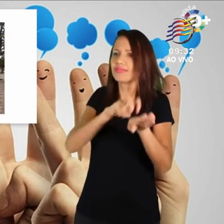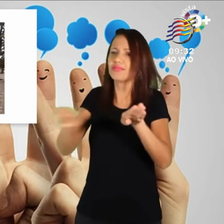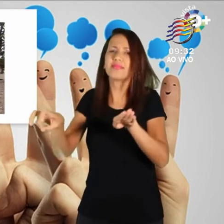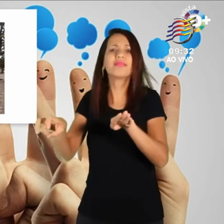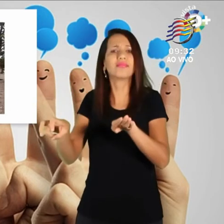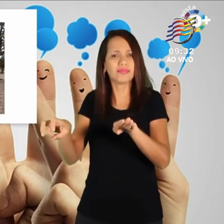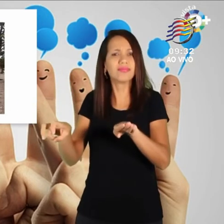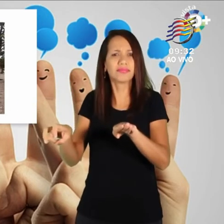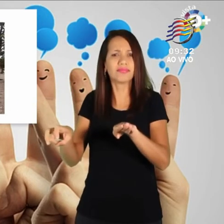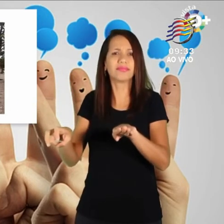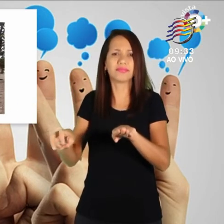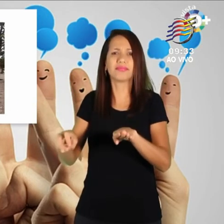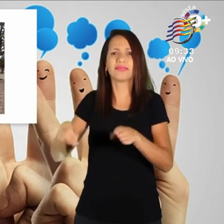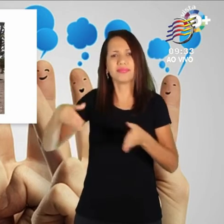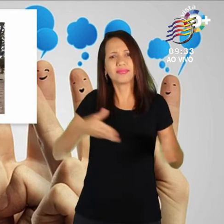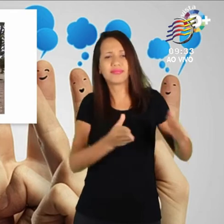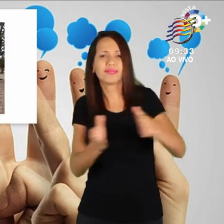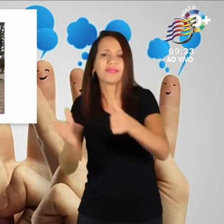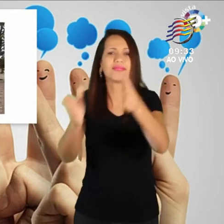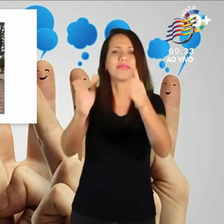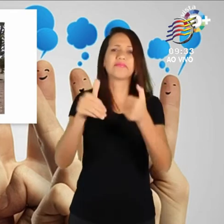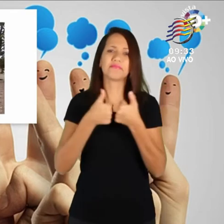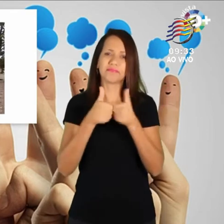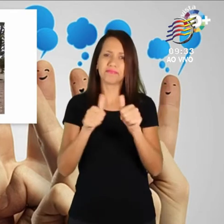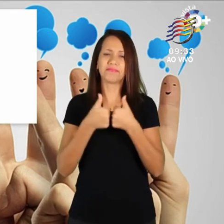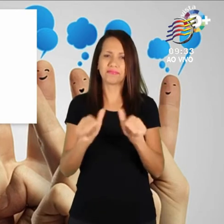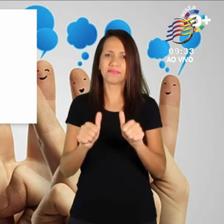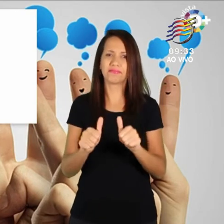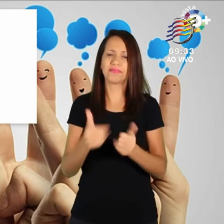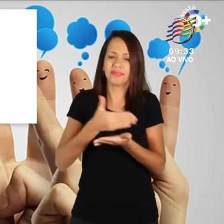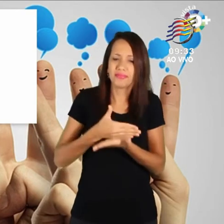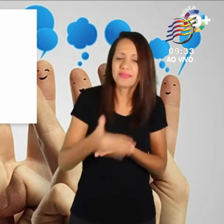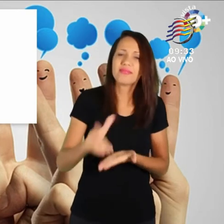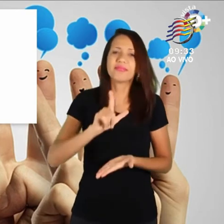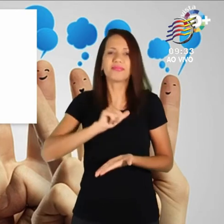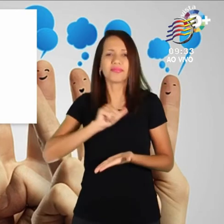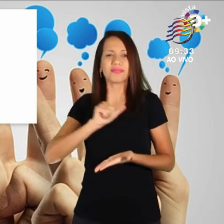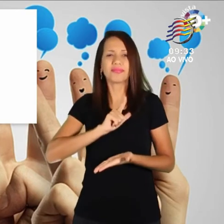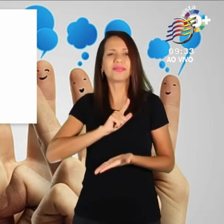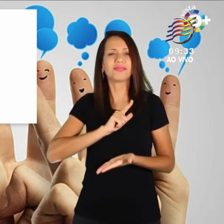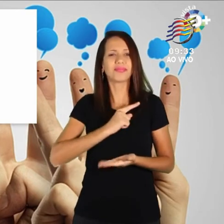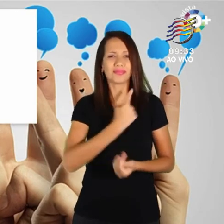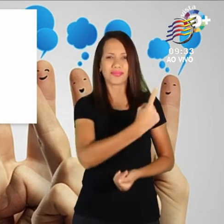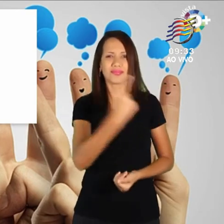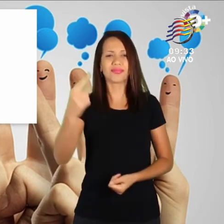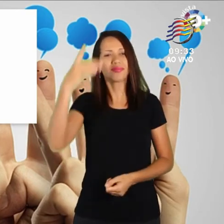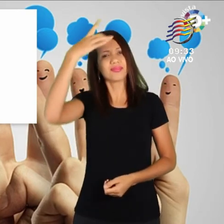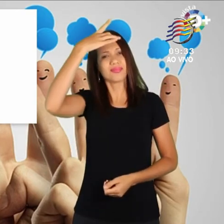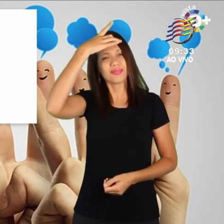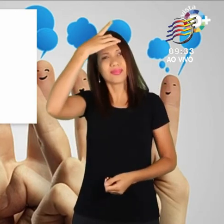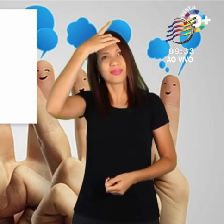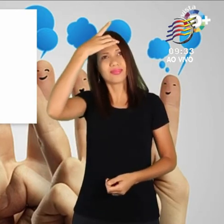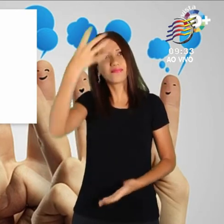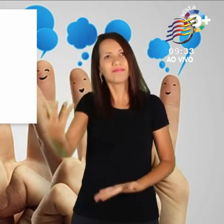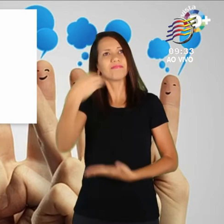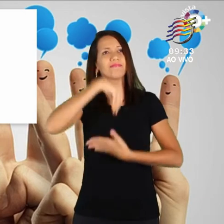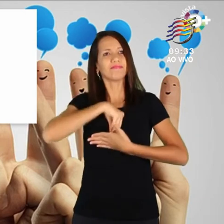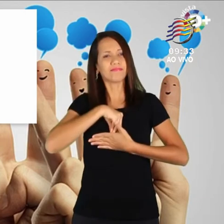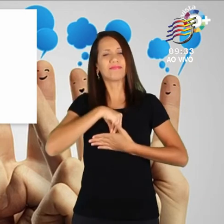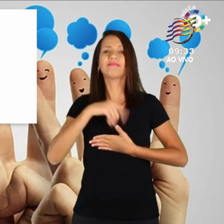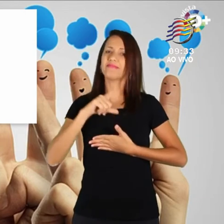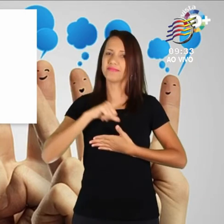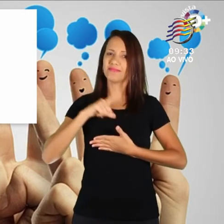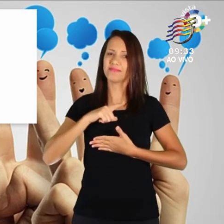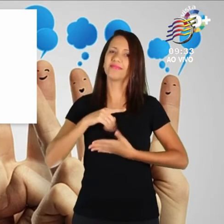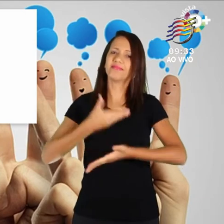e o trajeto do ônibus. A partir da conscientização social que lhe surgiu, o